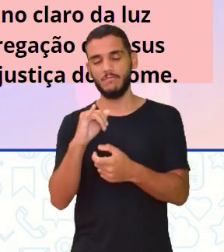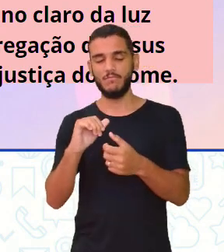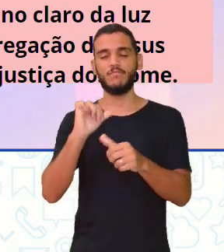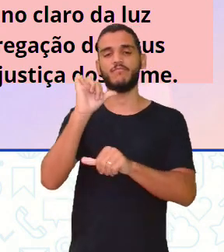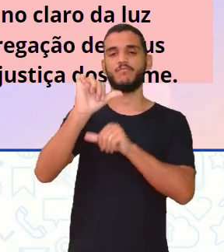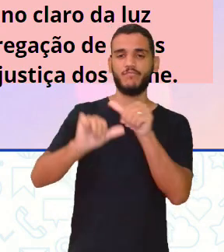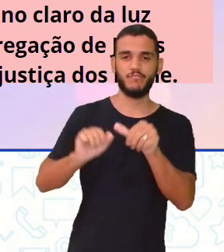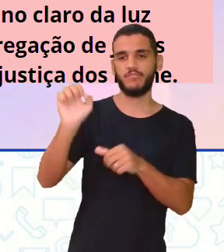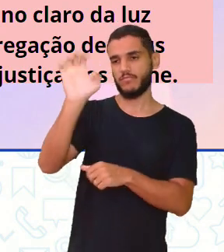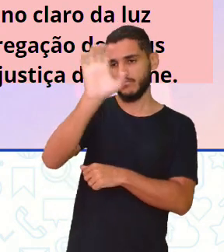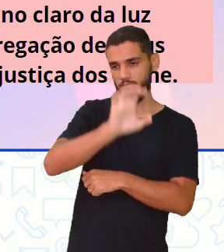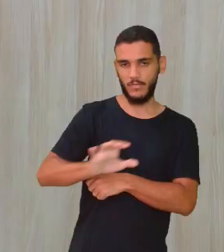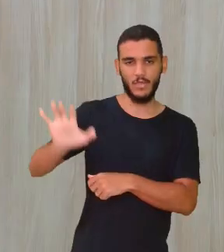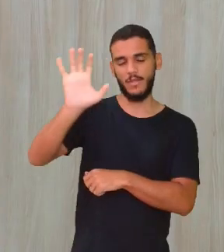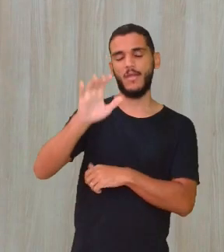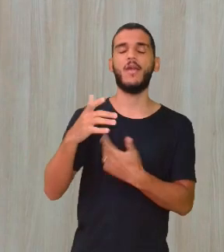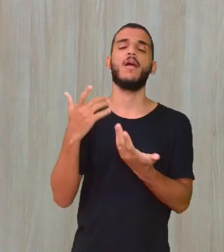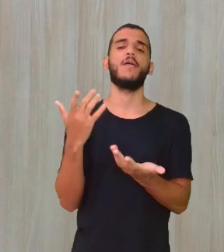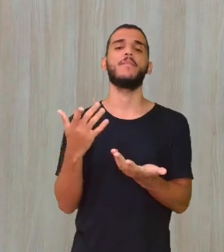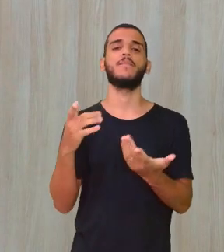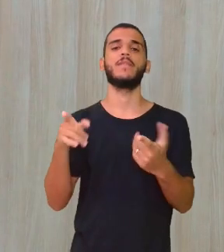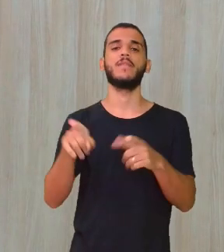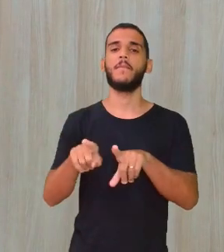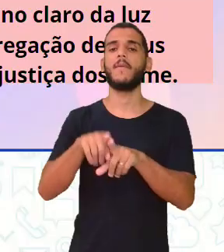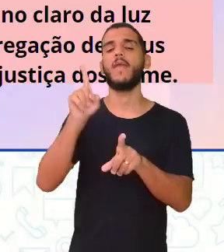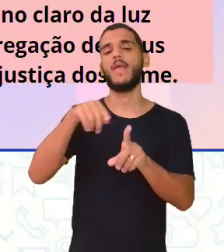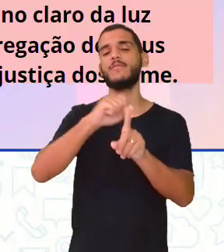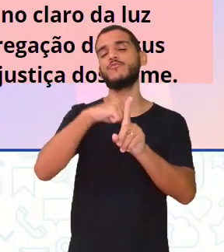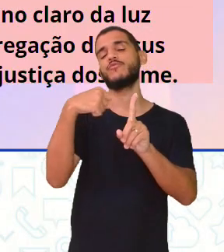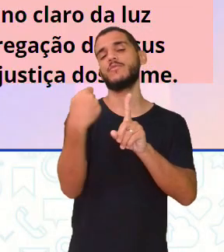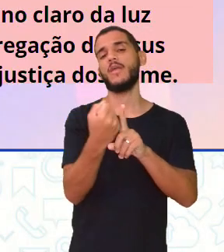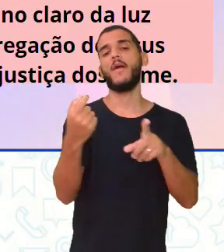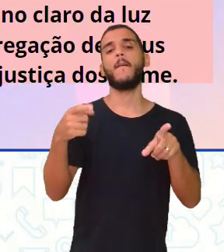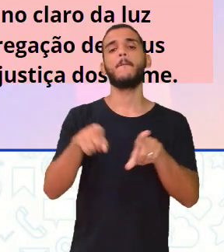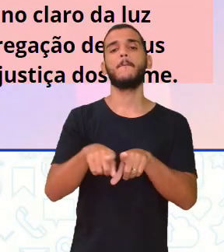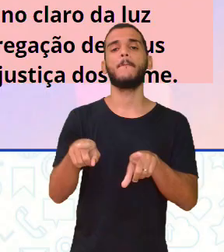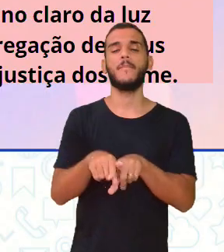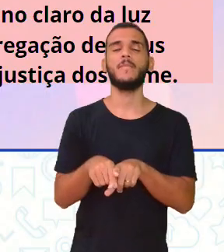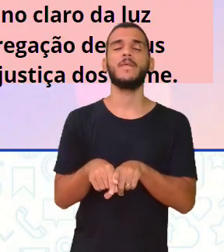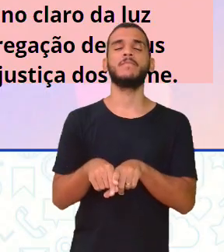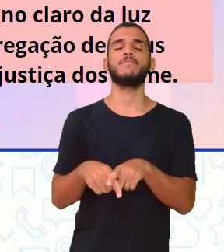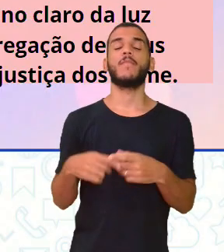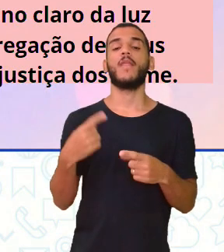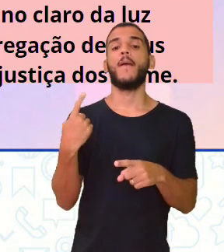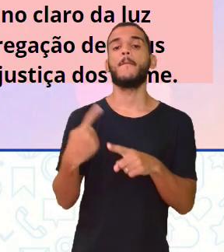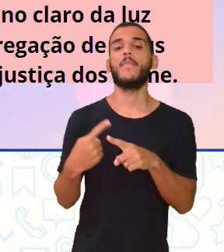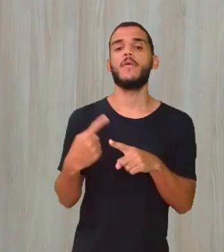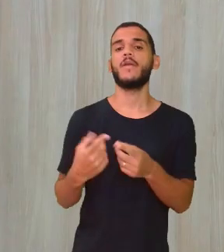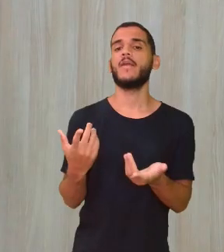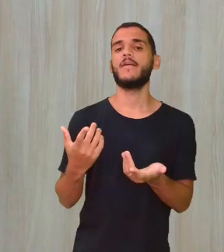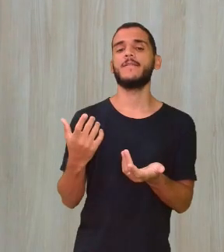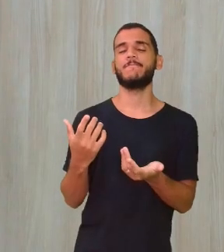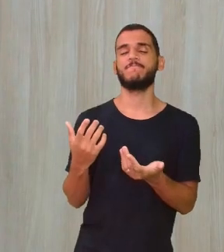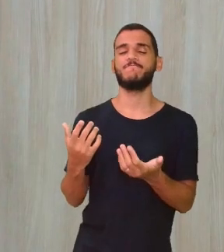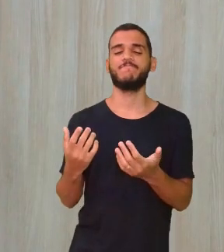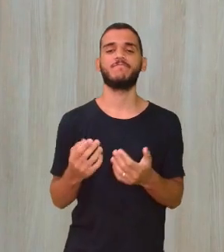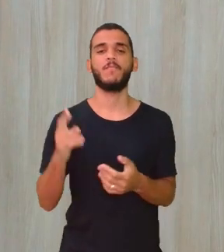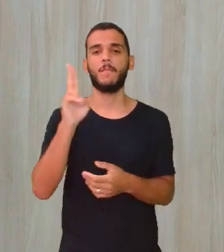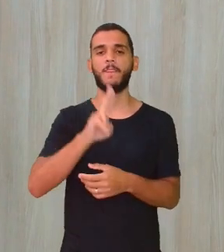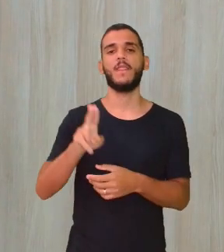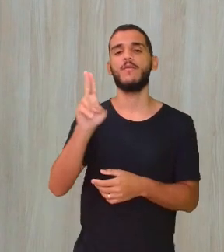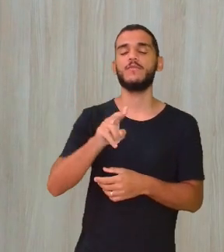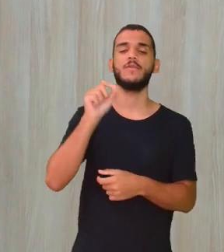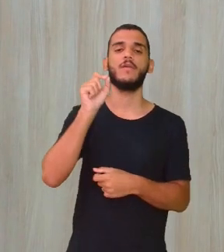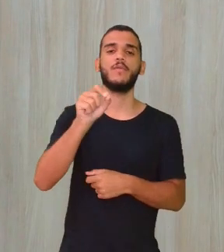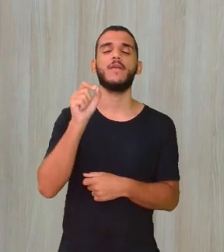creio aqui que seja uma variação social. Porque ele faz, ele marca aí, ele usa uma